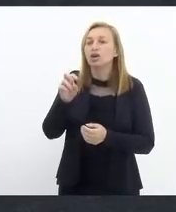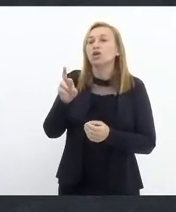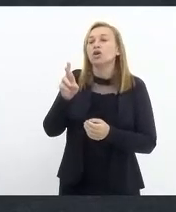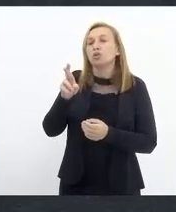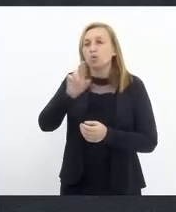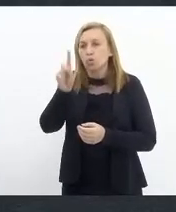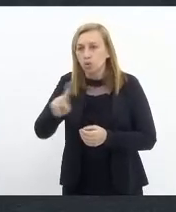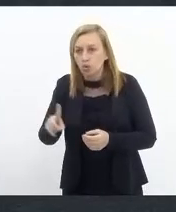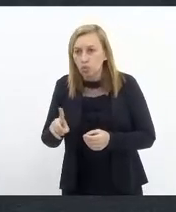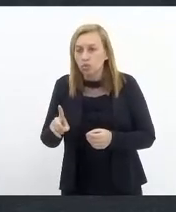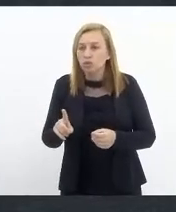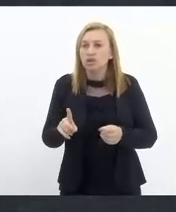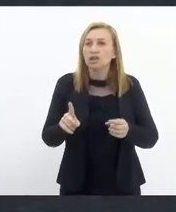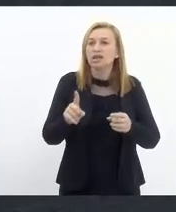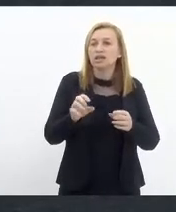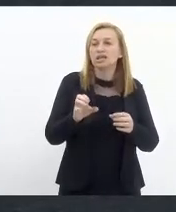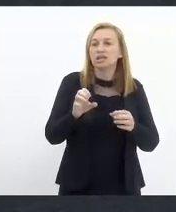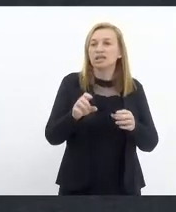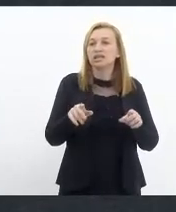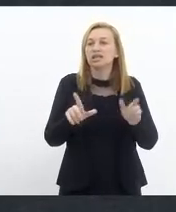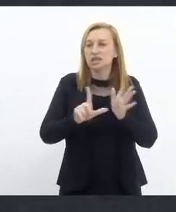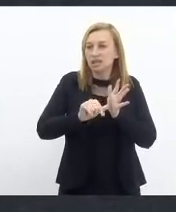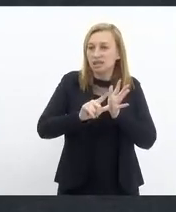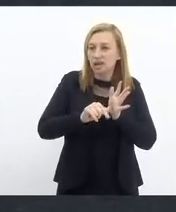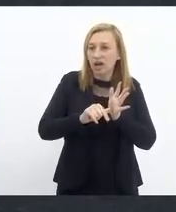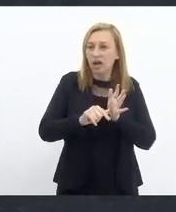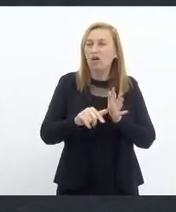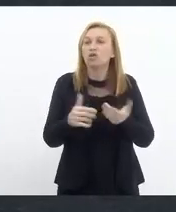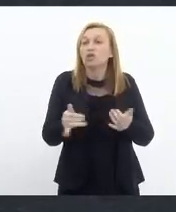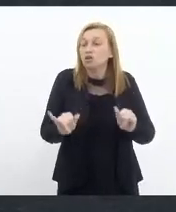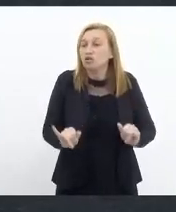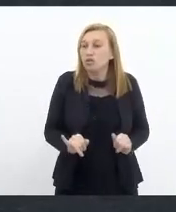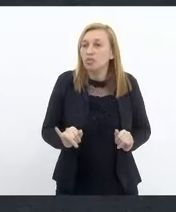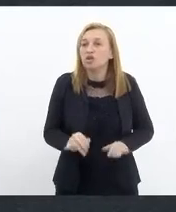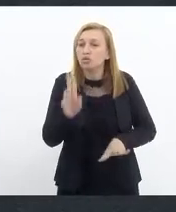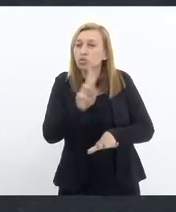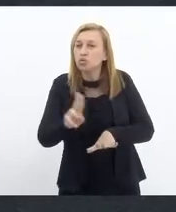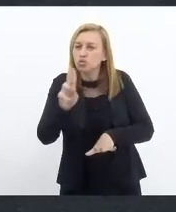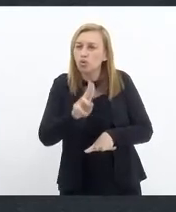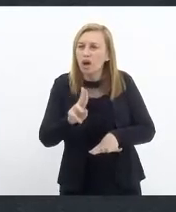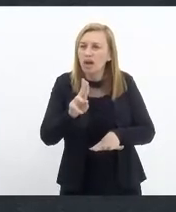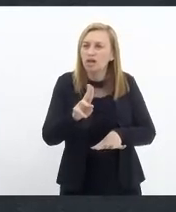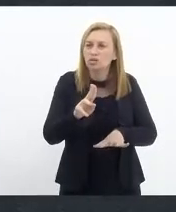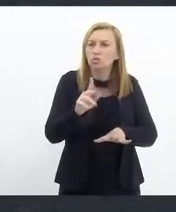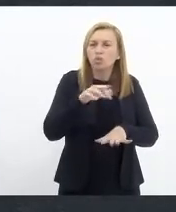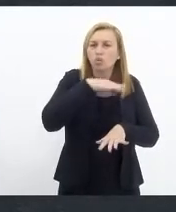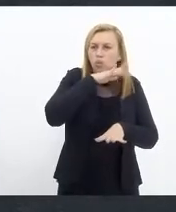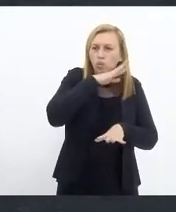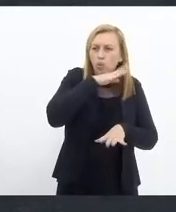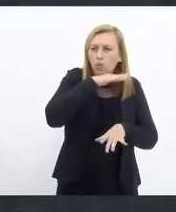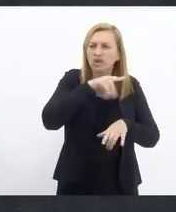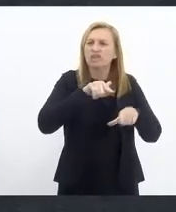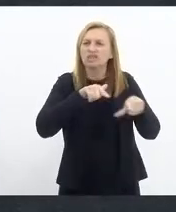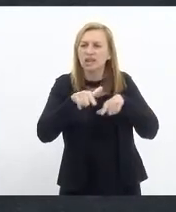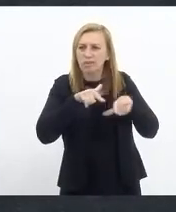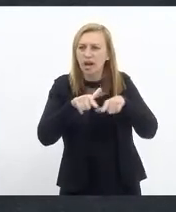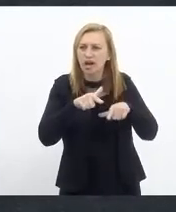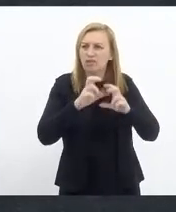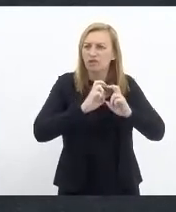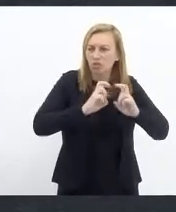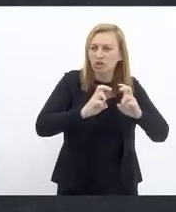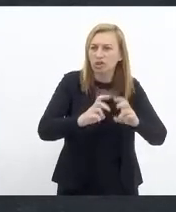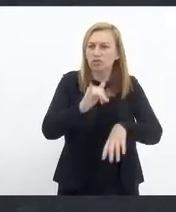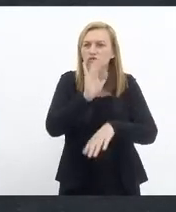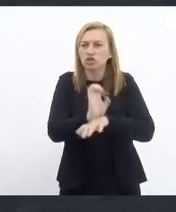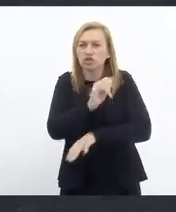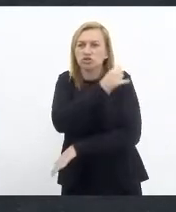como os danos sofridos pelos usuários relacionados à má prestação de serviço de transporte ferroviário no Estado